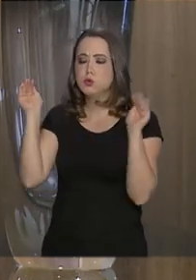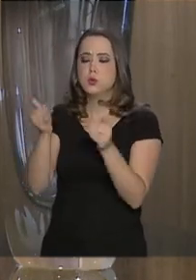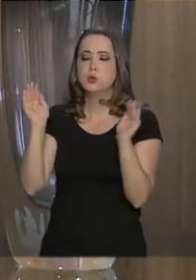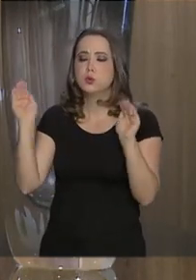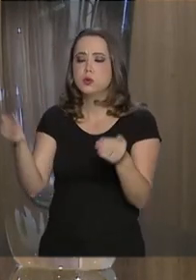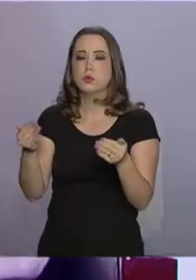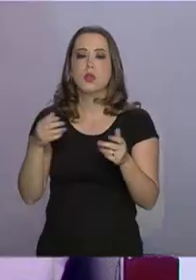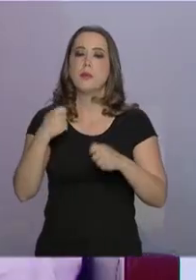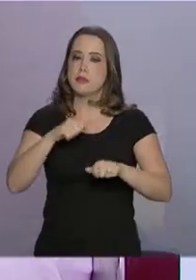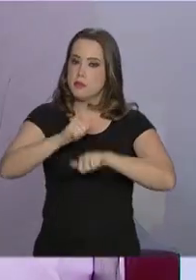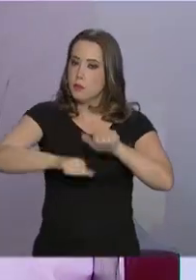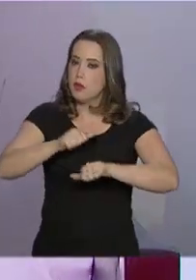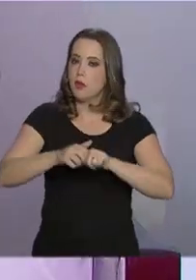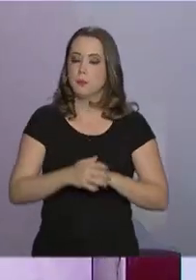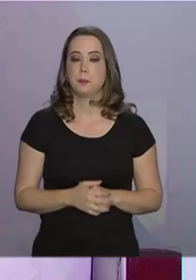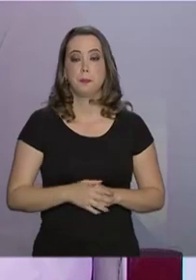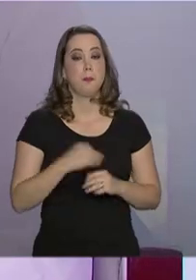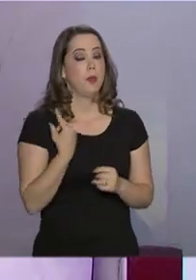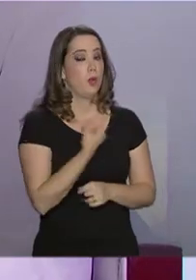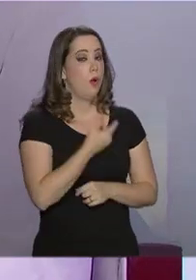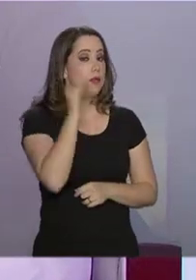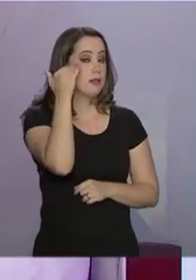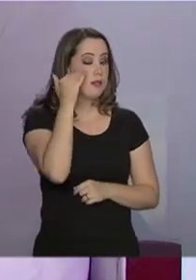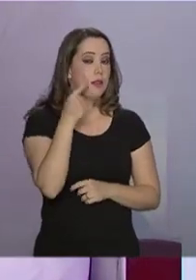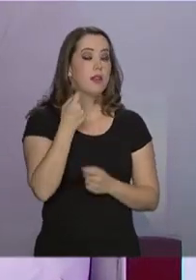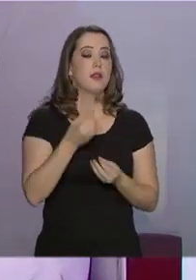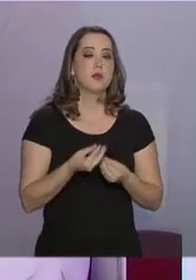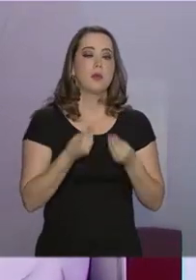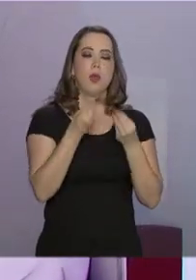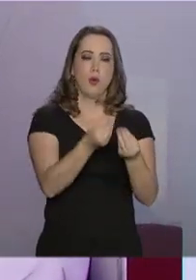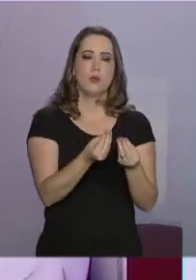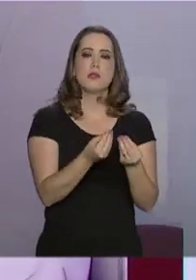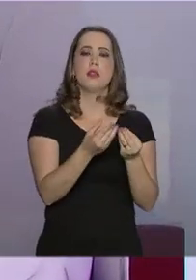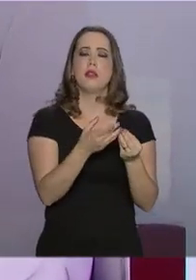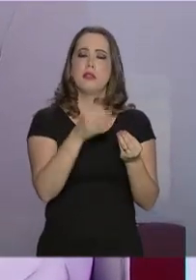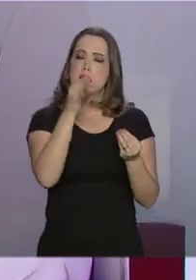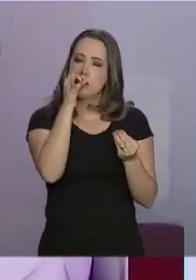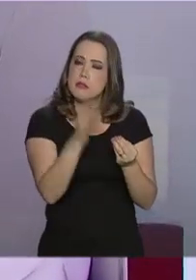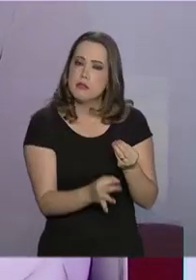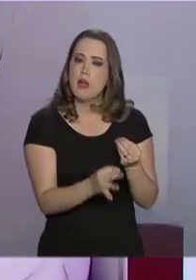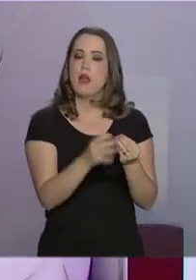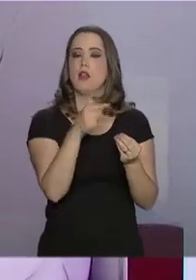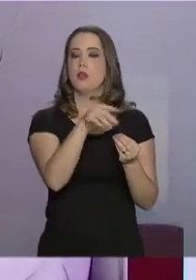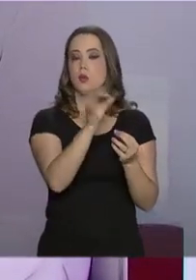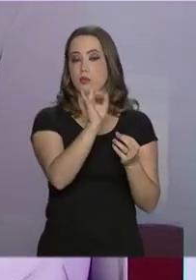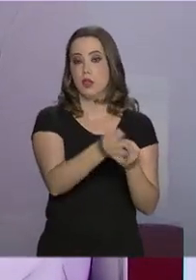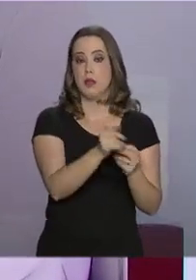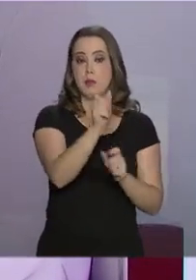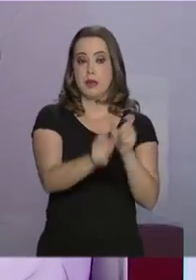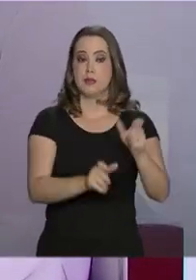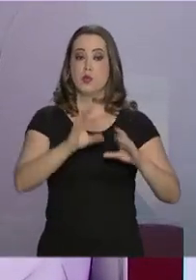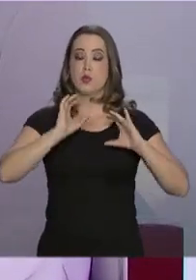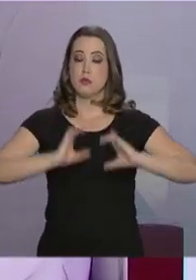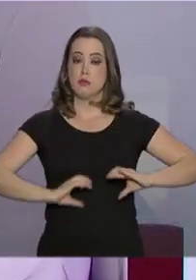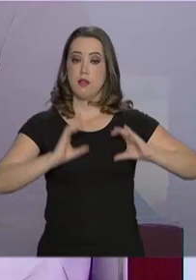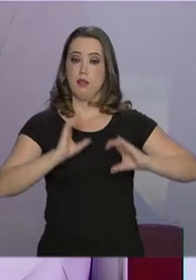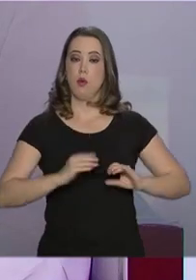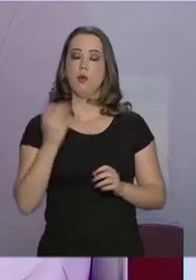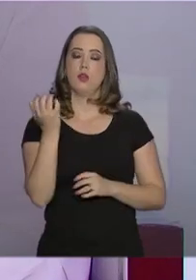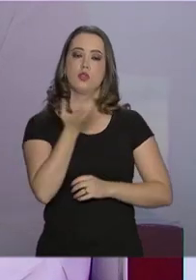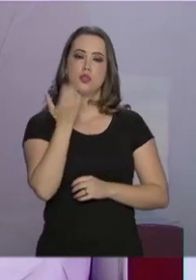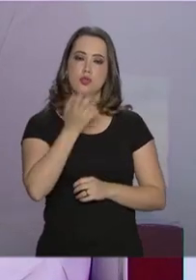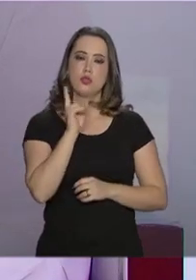Nós entendemos que, para ganhar legitimidade e para que esse cidadão que a gente pretende que seja